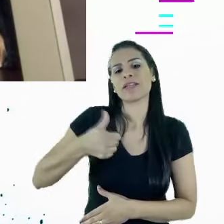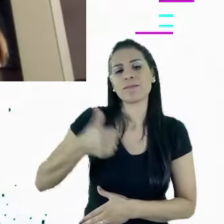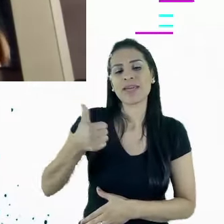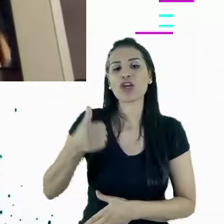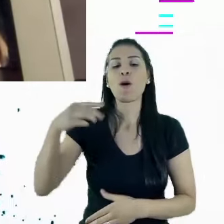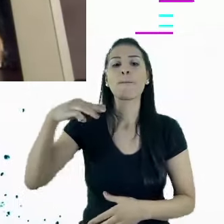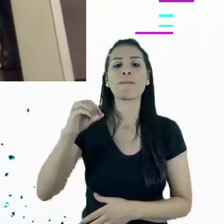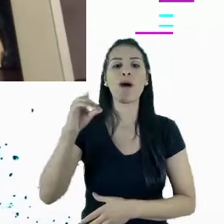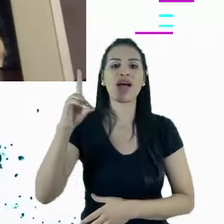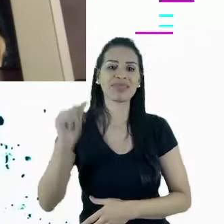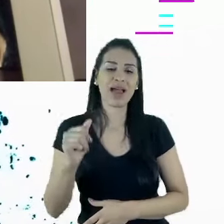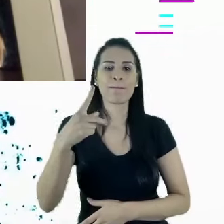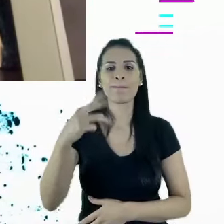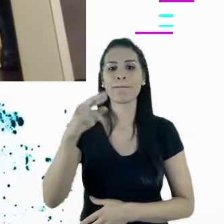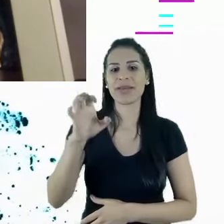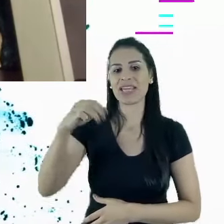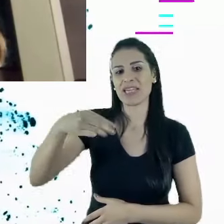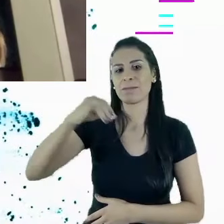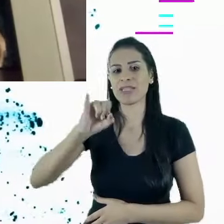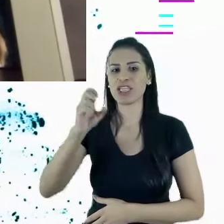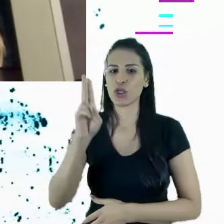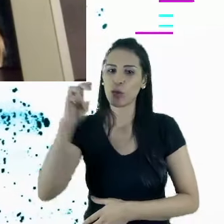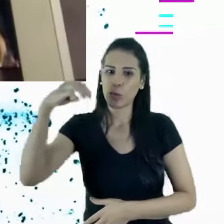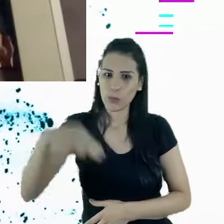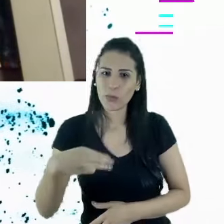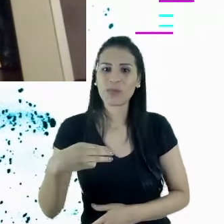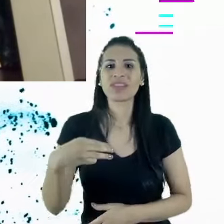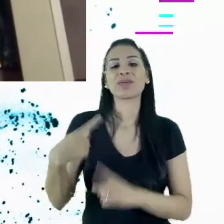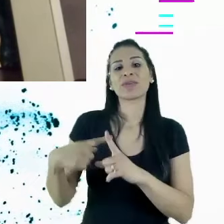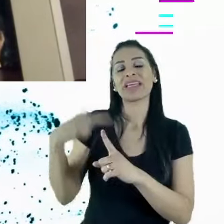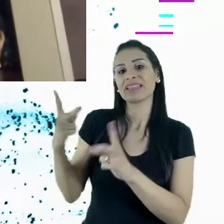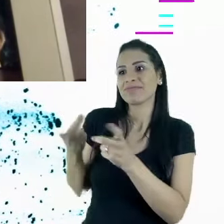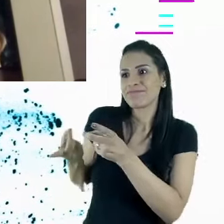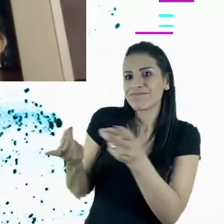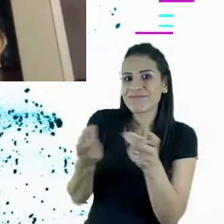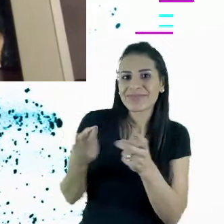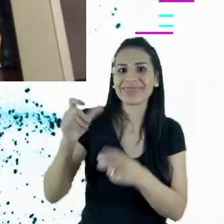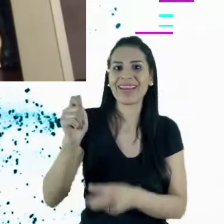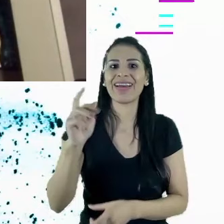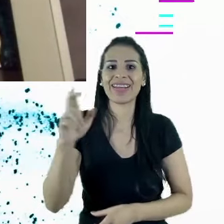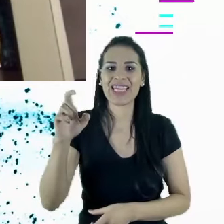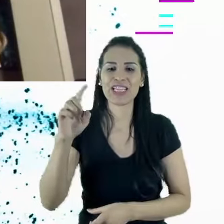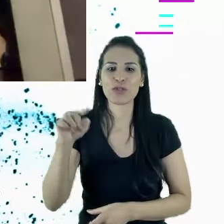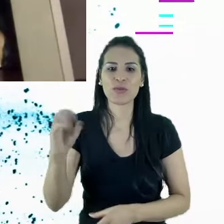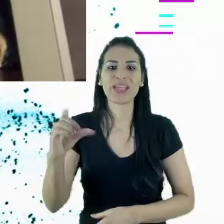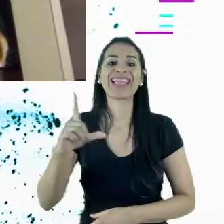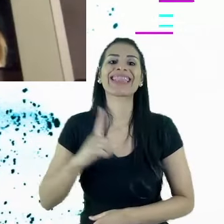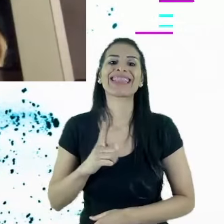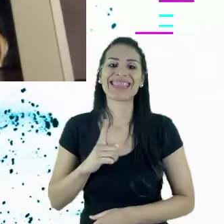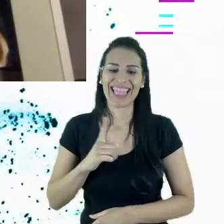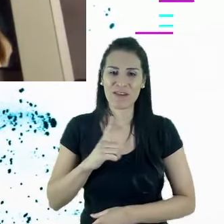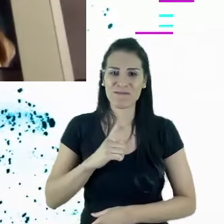brinquei com a Alexandre, o primeiro a vender a Arezzo online. Acho que até antes do e-commerce da Arezzo... Chutes, né? Chutes. Chutes,